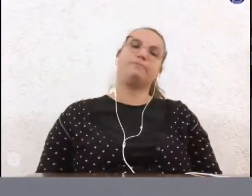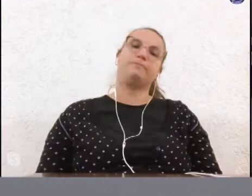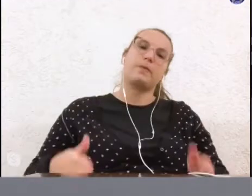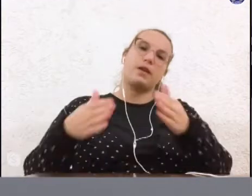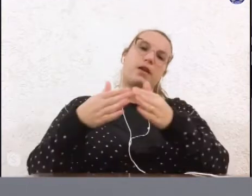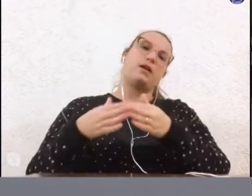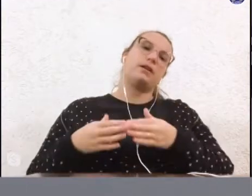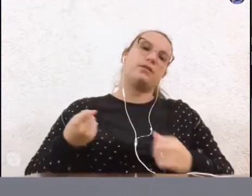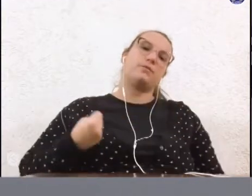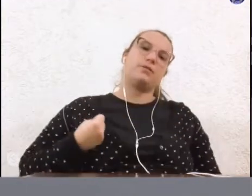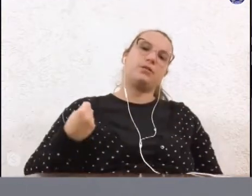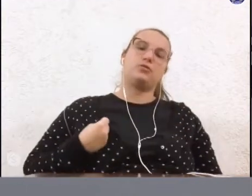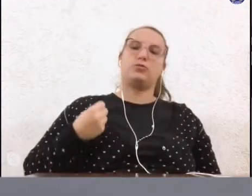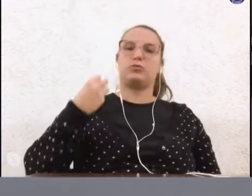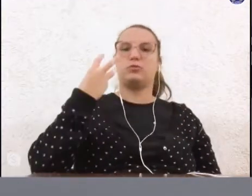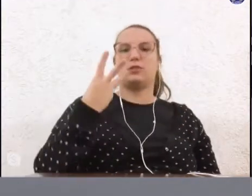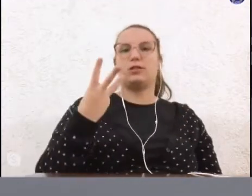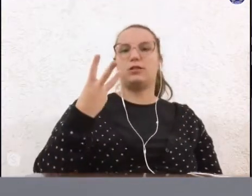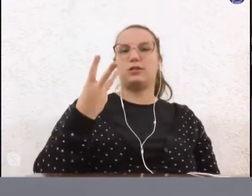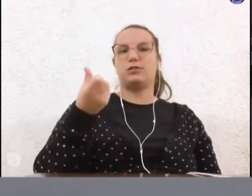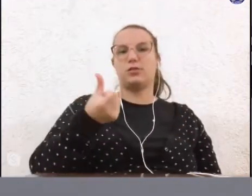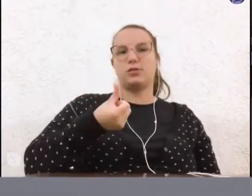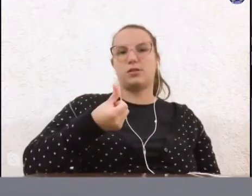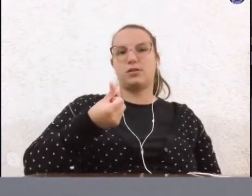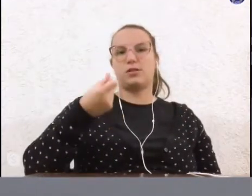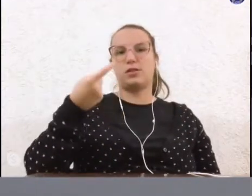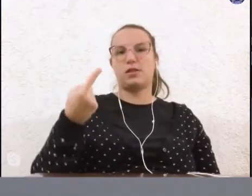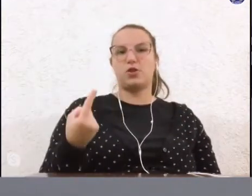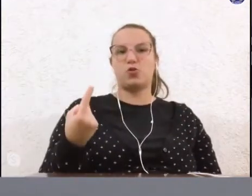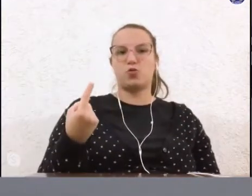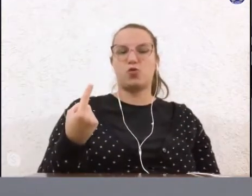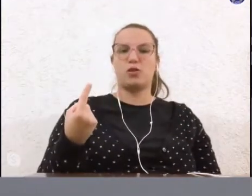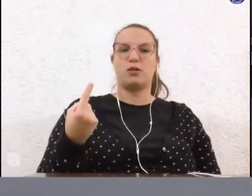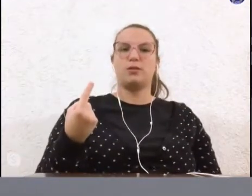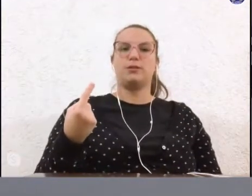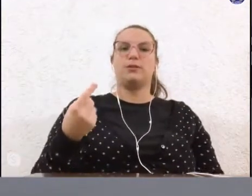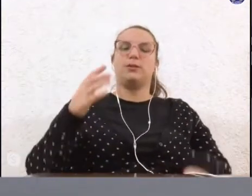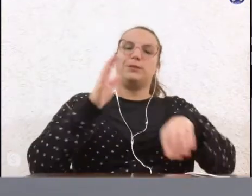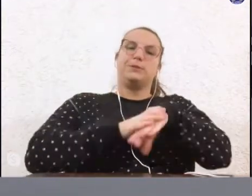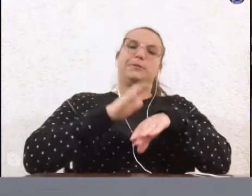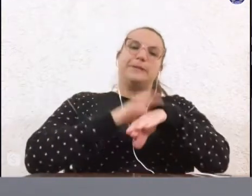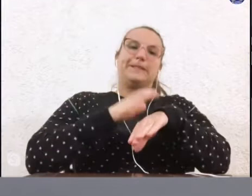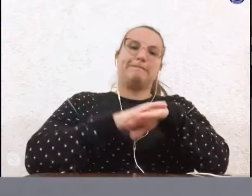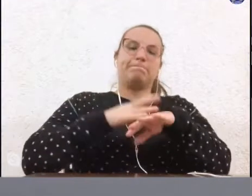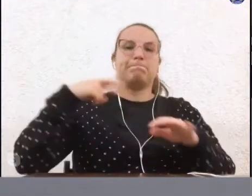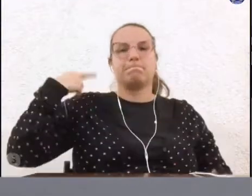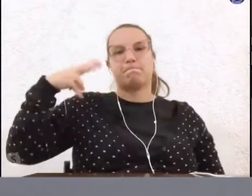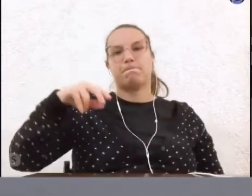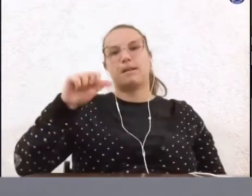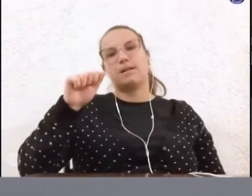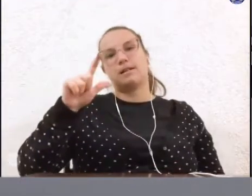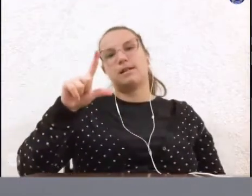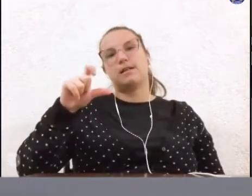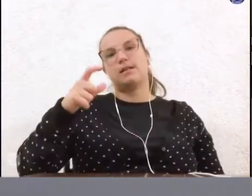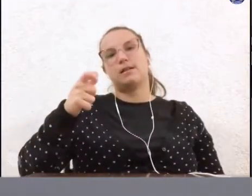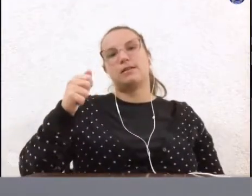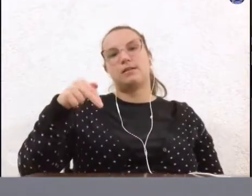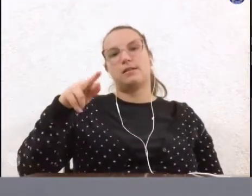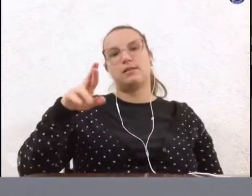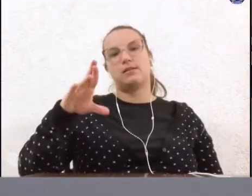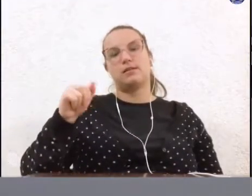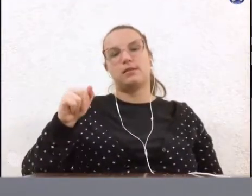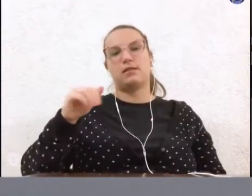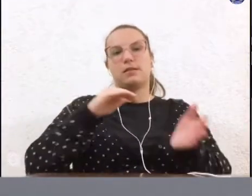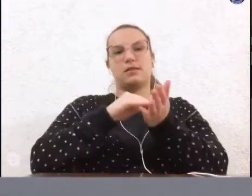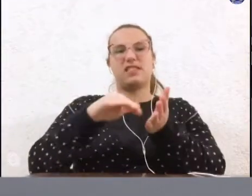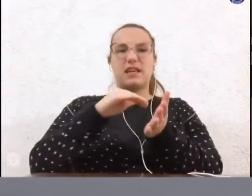número 361 de autoria da vereadora Alessandra Luquezzi ao secretário